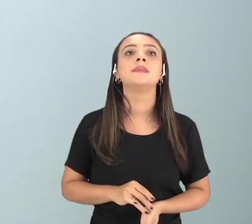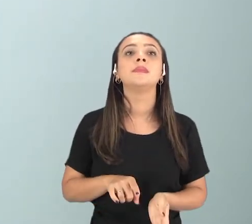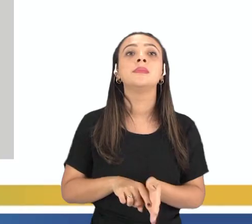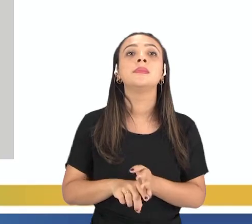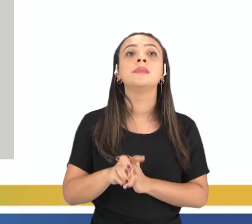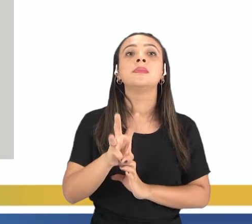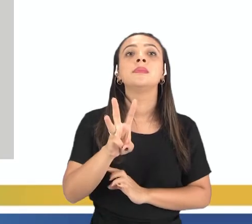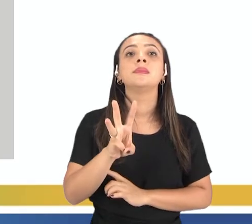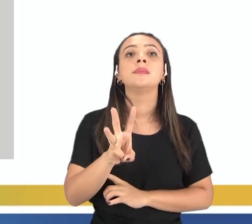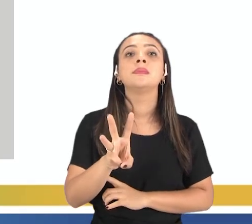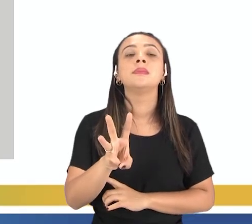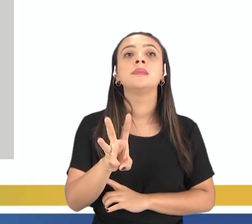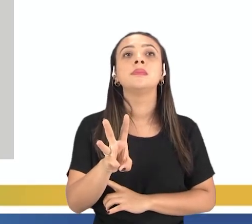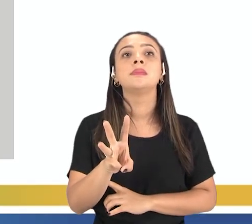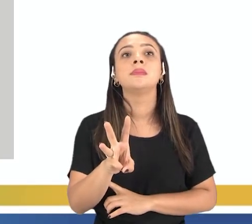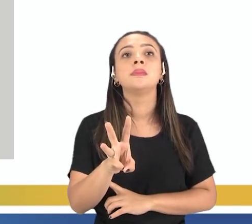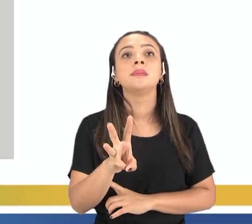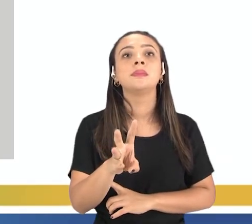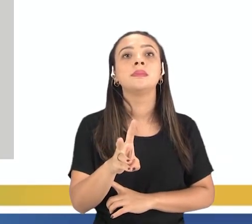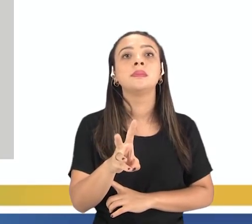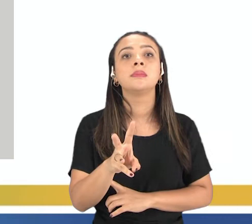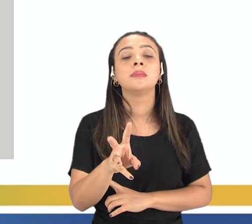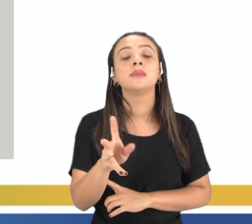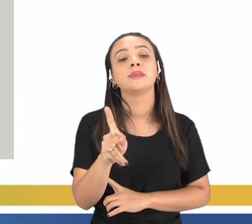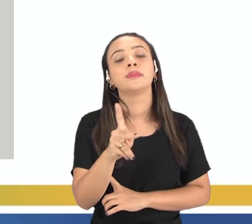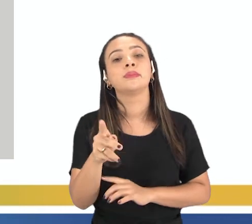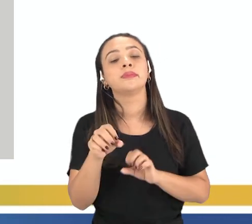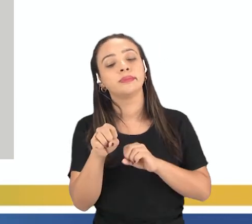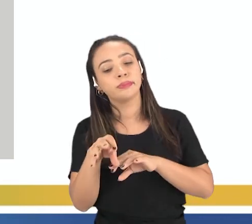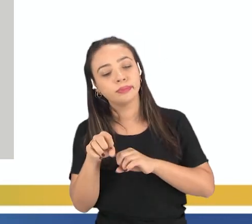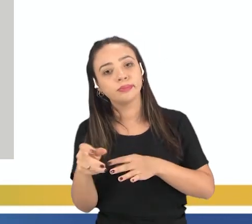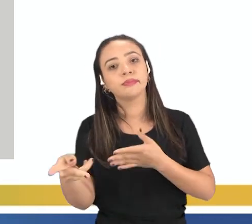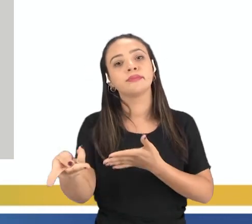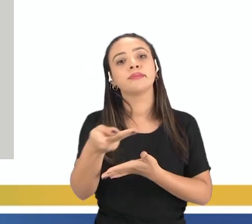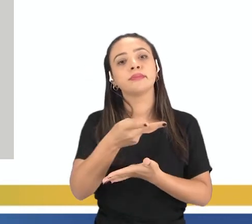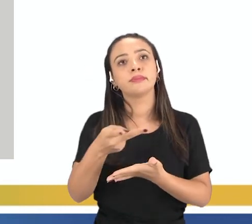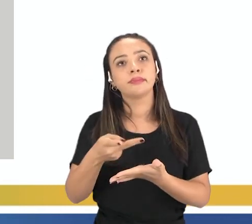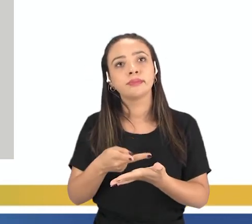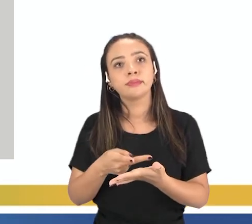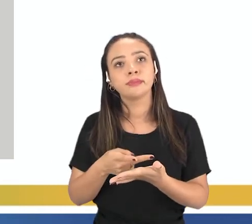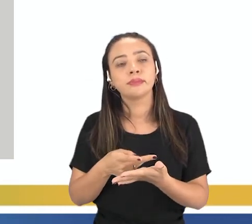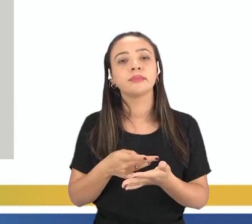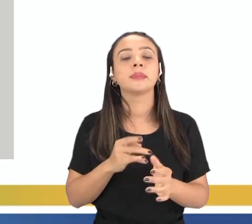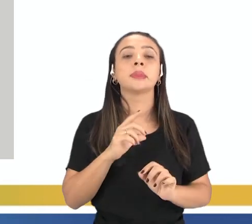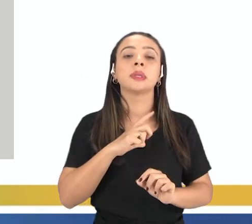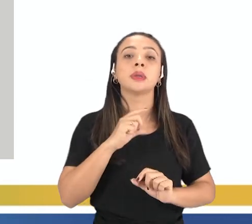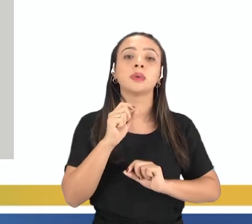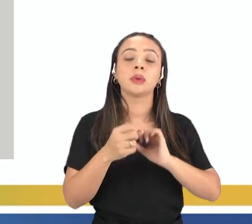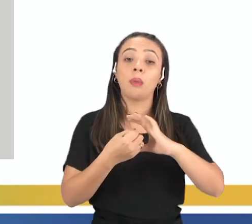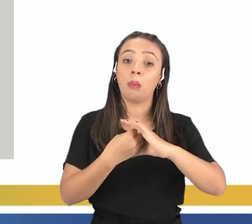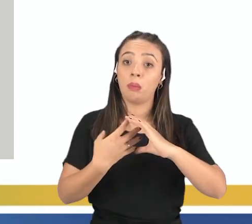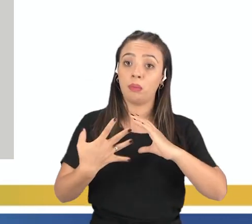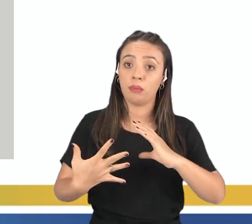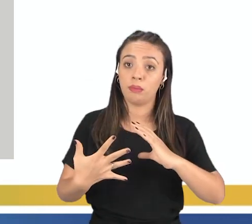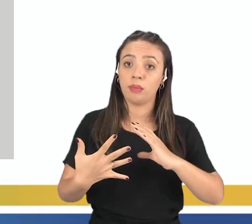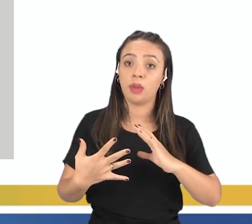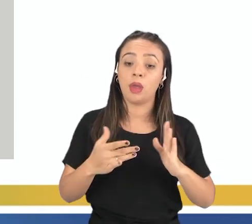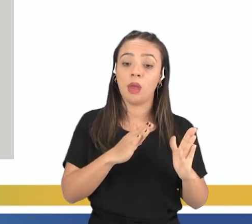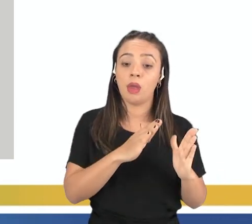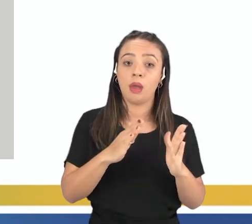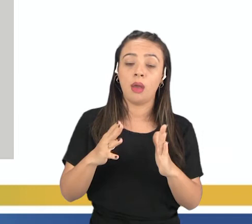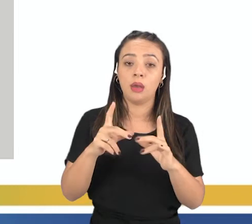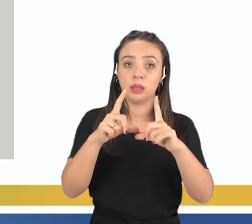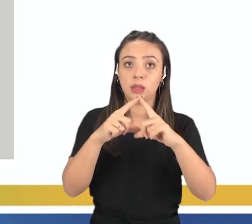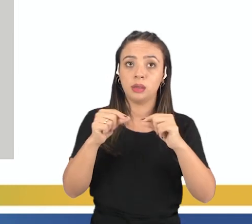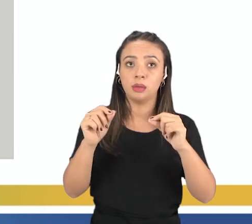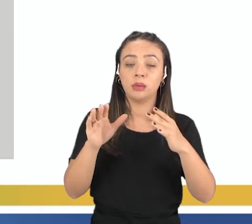Questão 3. O professor deu um poema, né? E nos dois últimos versos, ele caracterizou fases da Lua. E aí